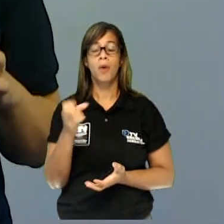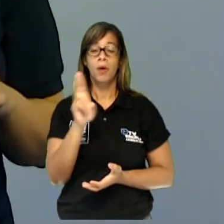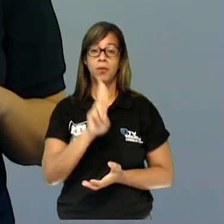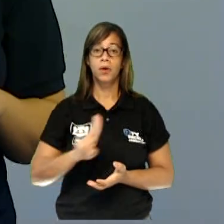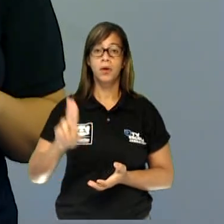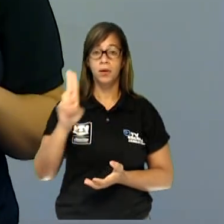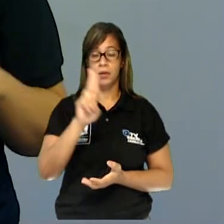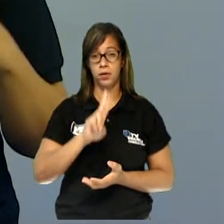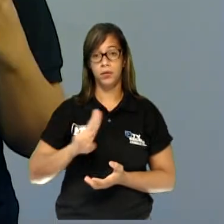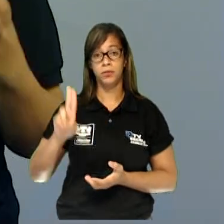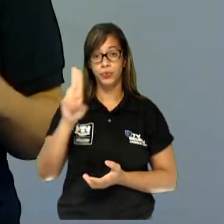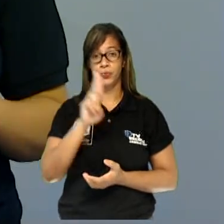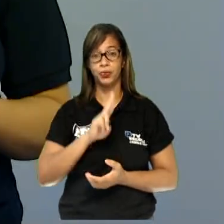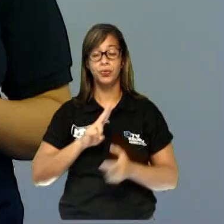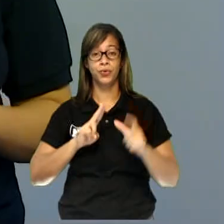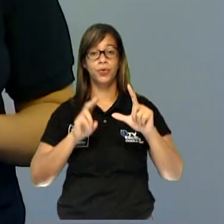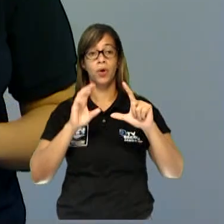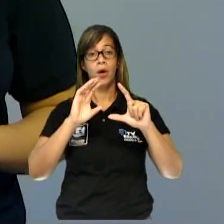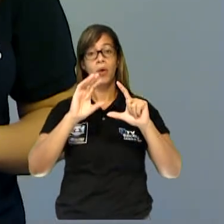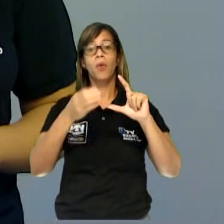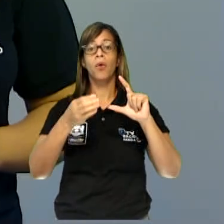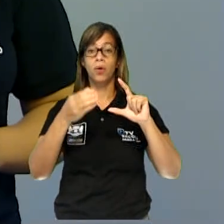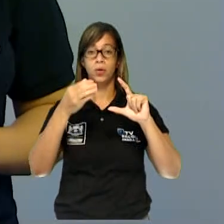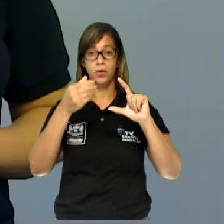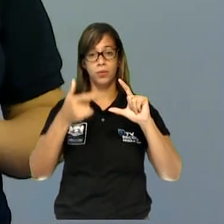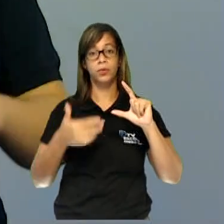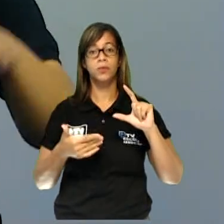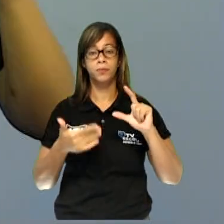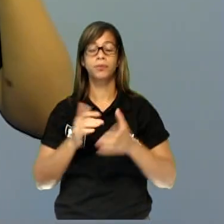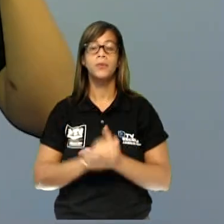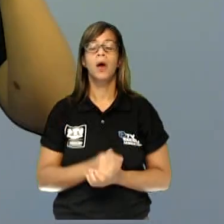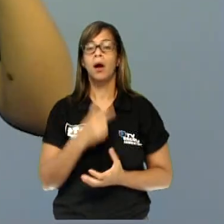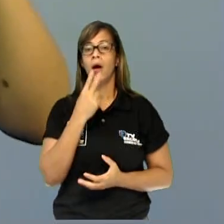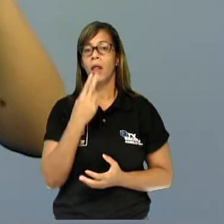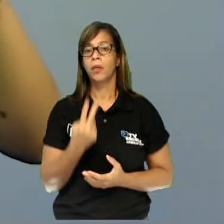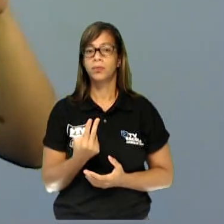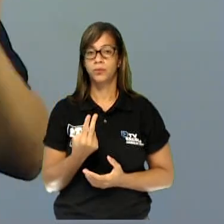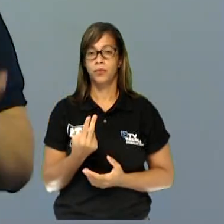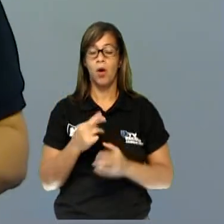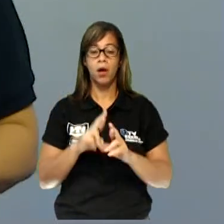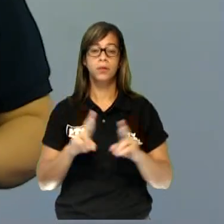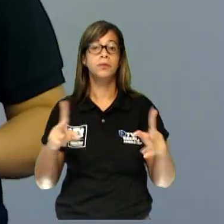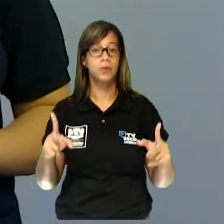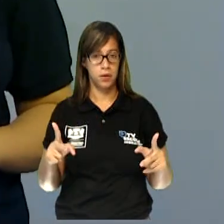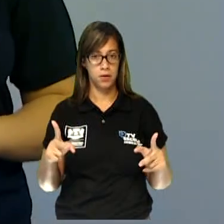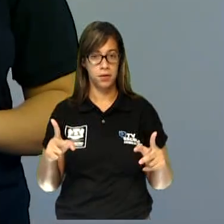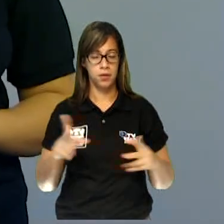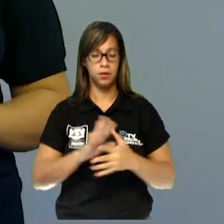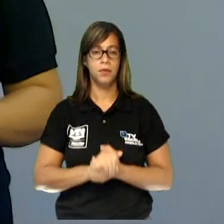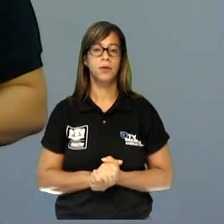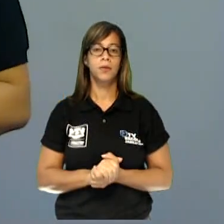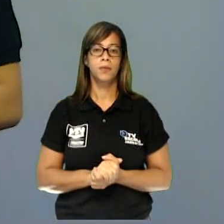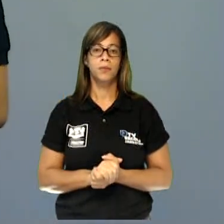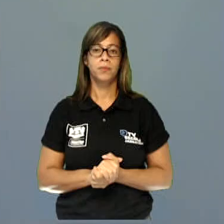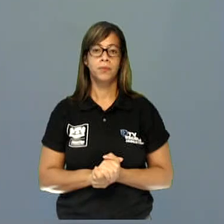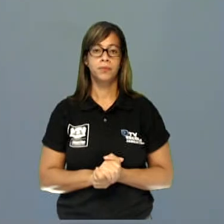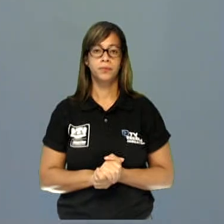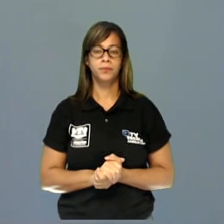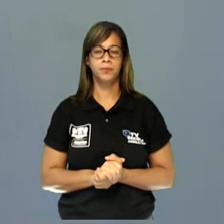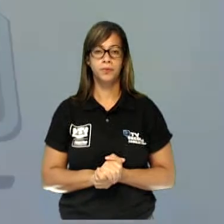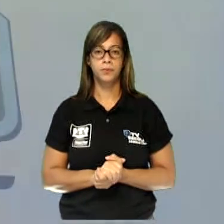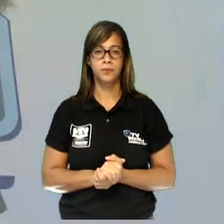vou aproveitar que ele usa lá uma língua diferente, para a gente fazer uma viagem histórica mesmo do universo da comunicação e da linguagem.